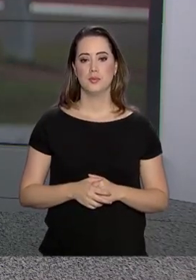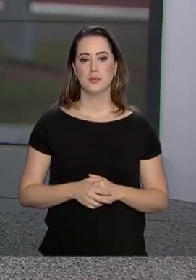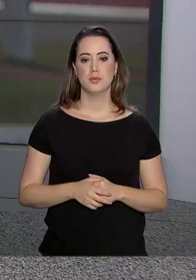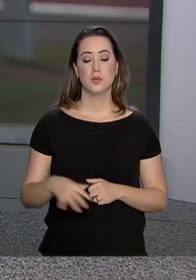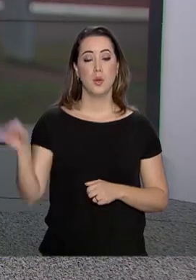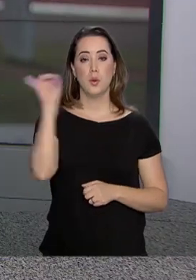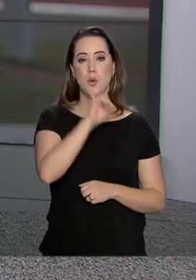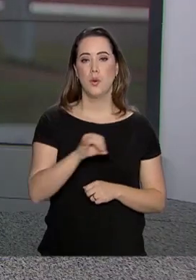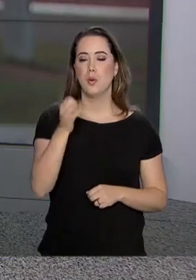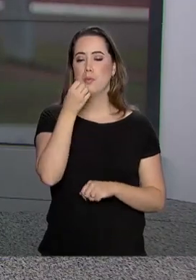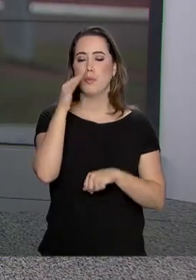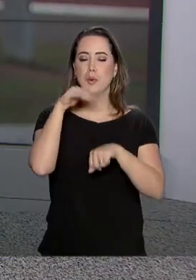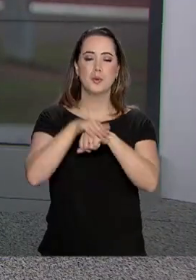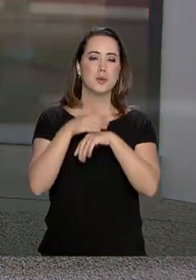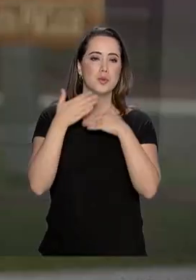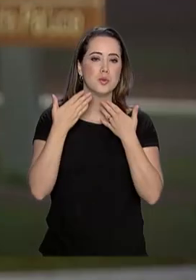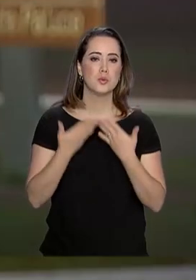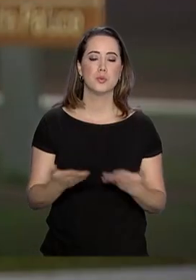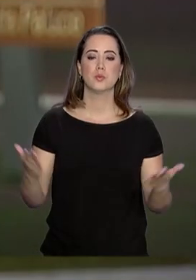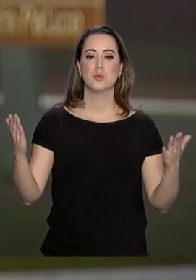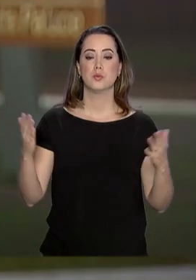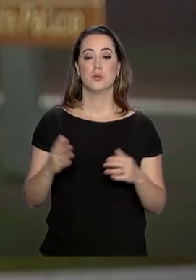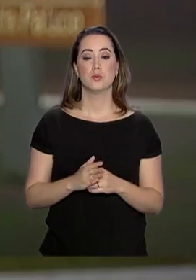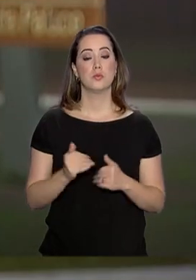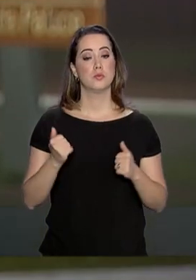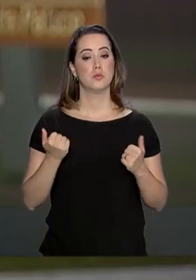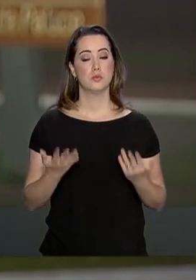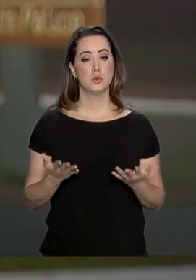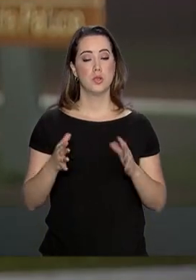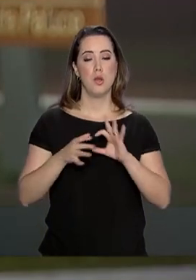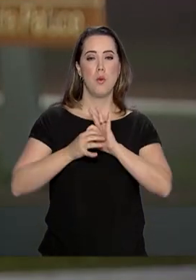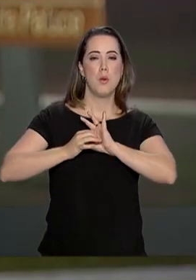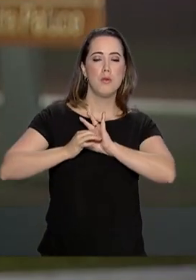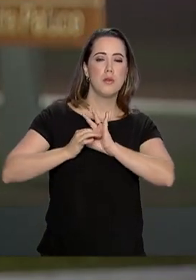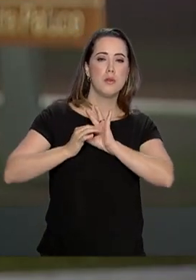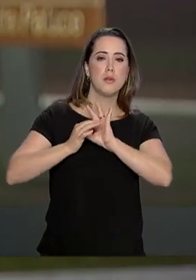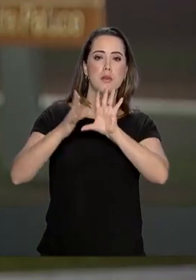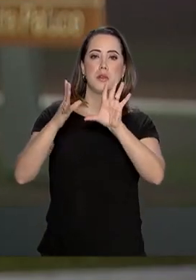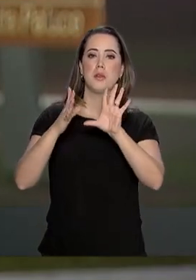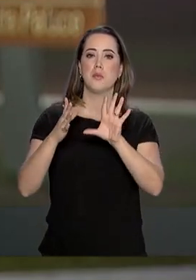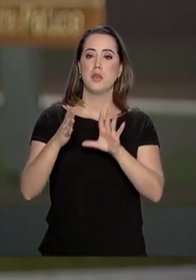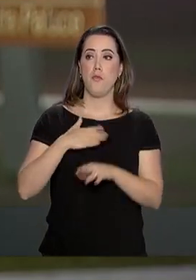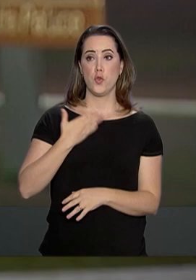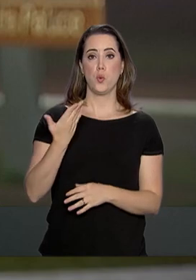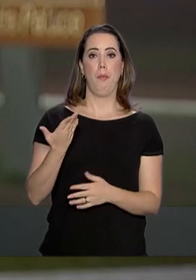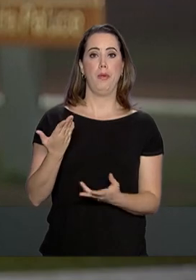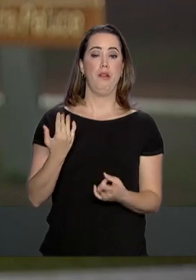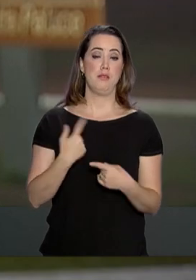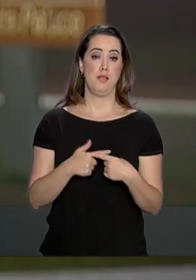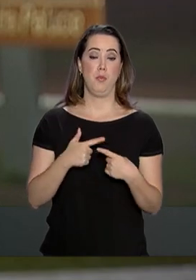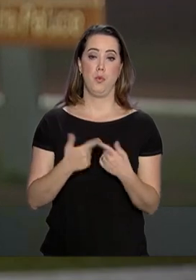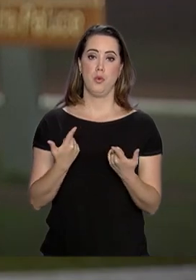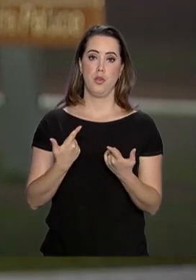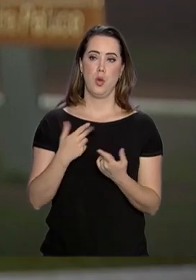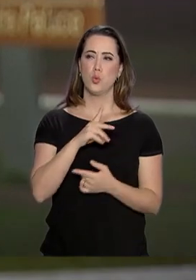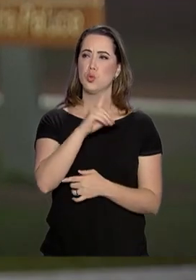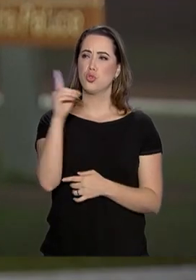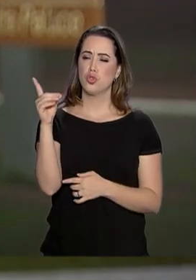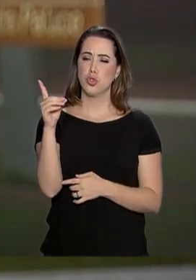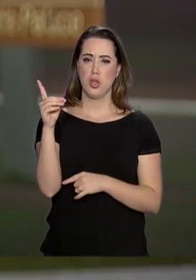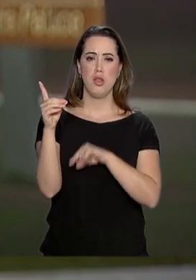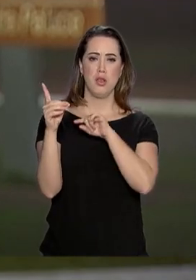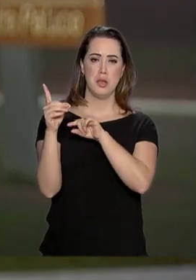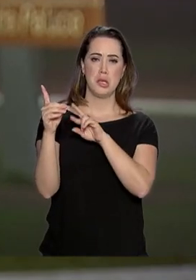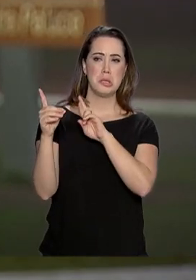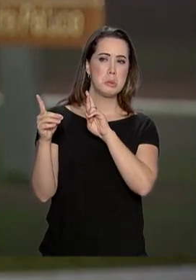Oi, Alessandra. Boa noite para você. Boa noite a todos. Olha, a liberação foi inesperada porque a previsão era de que o presidente